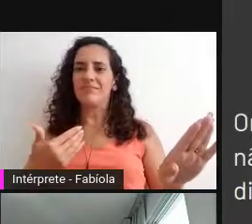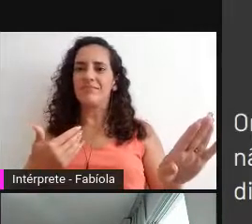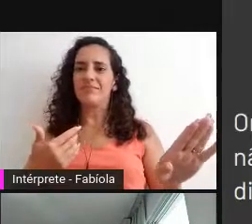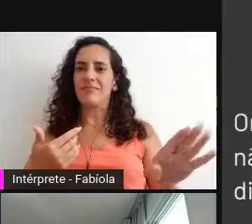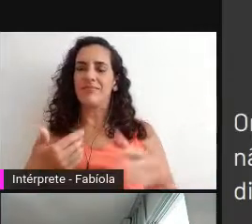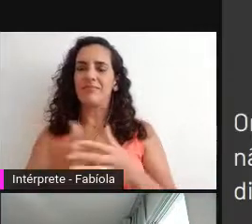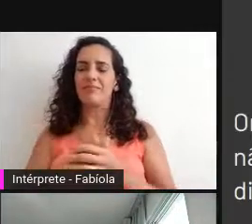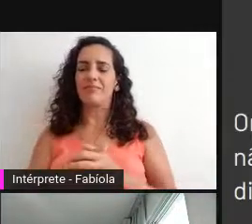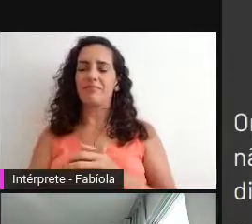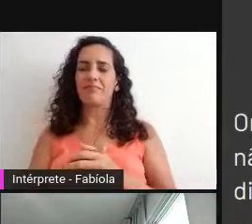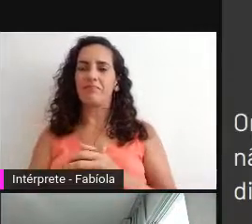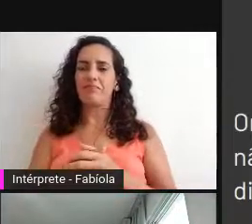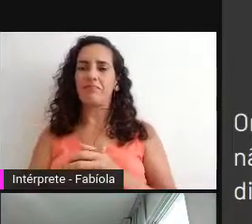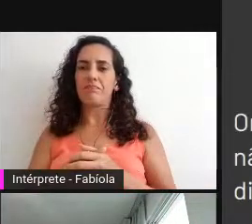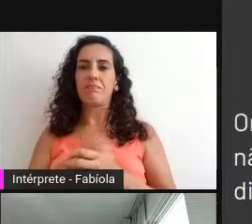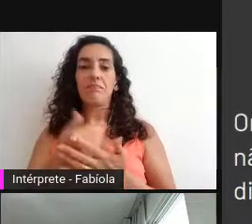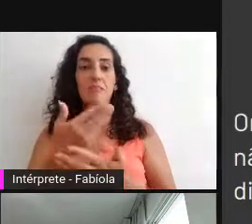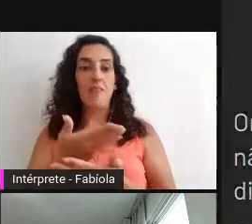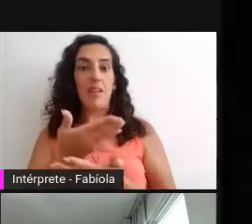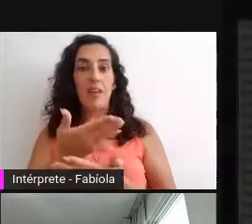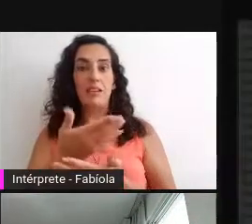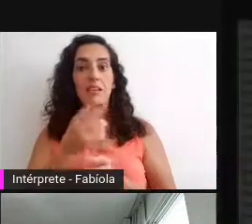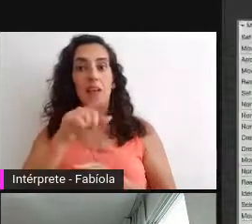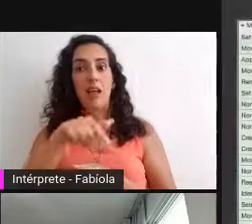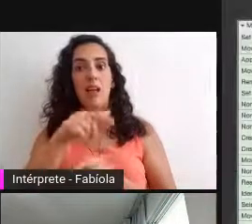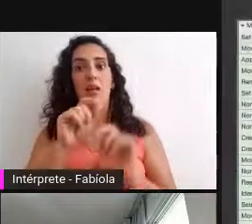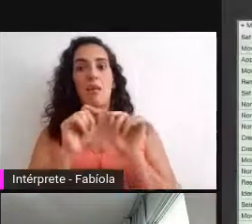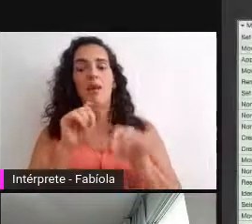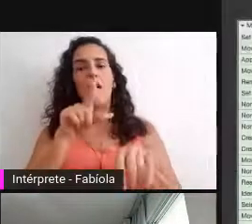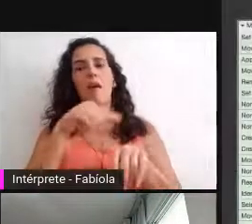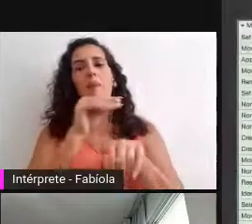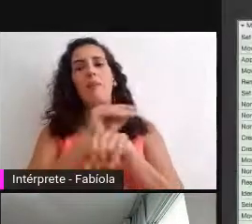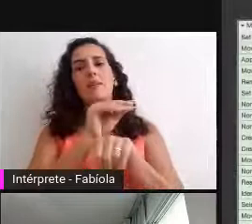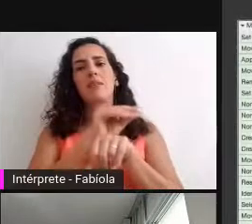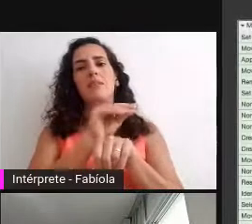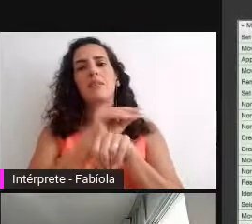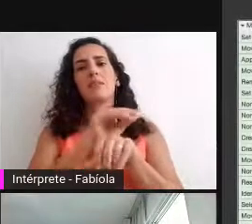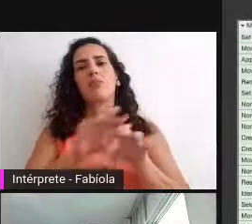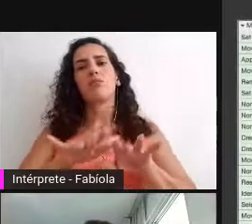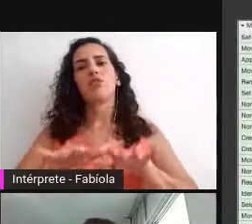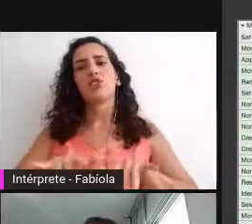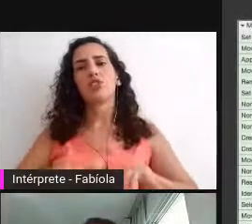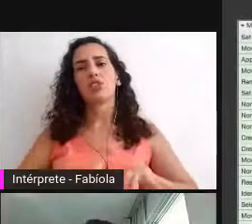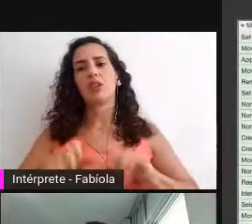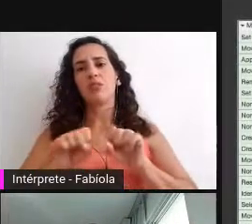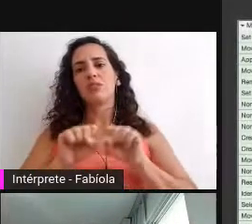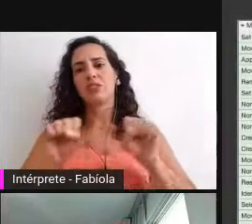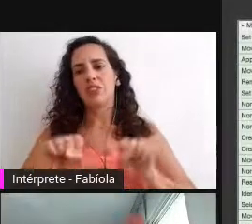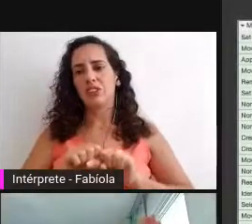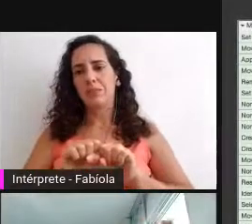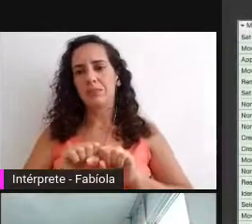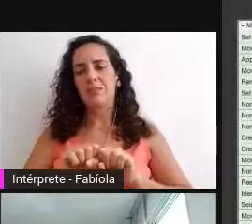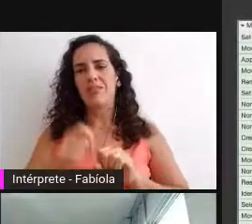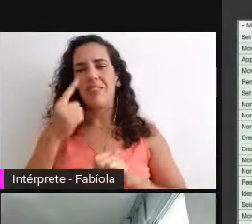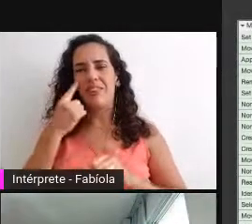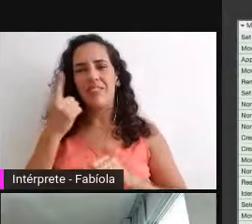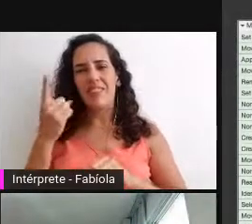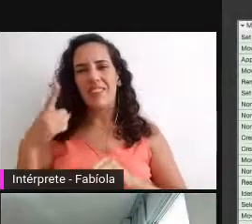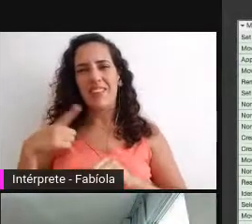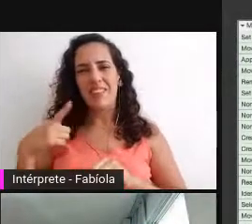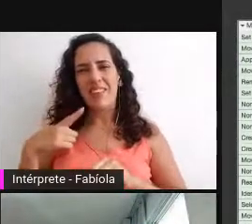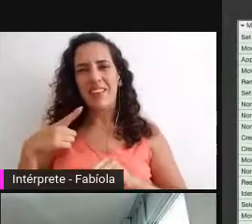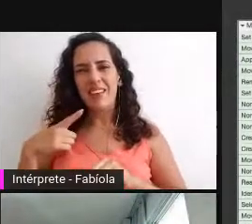digital. Esta é a preservação digital sistêmica. Vejam nesta outra imagem, aqui à